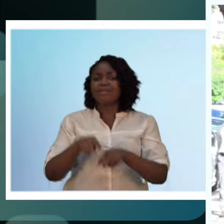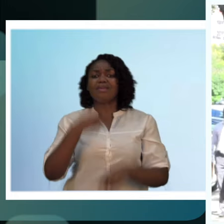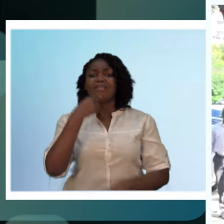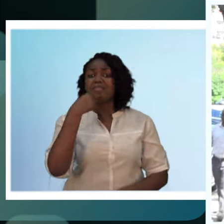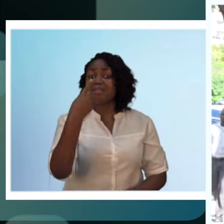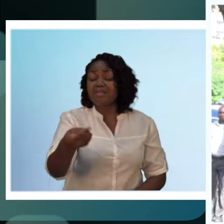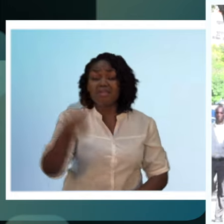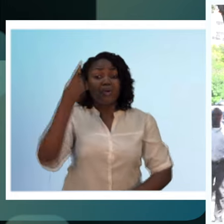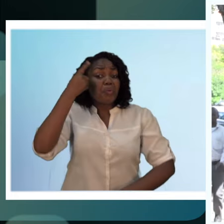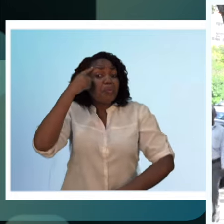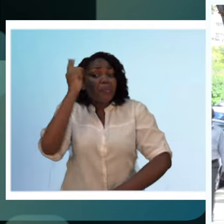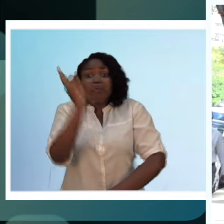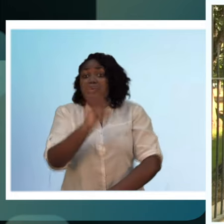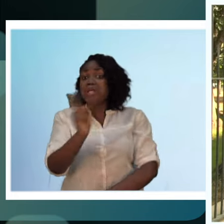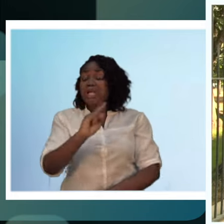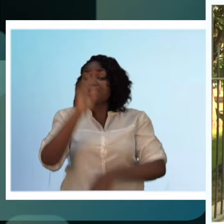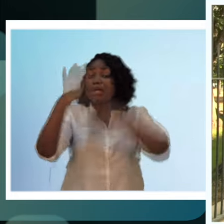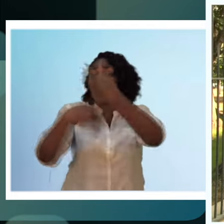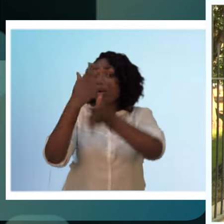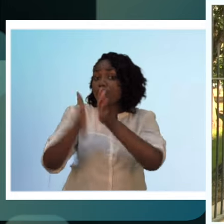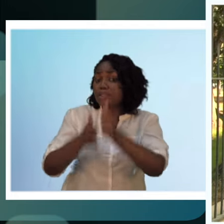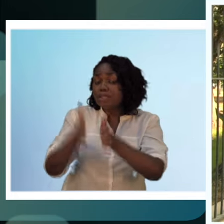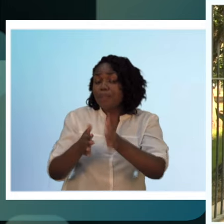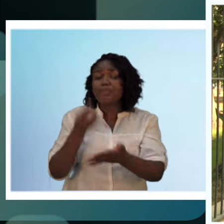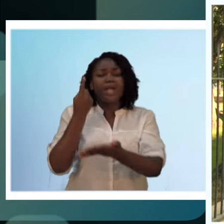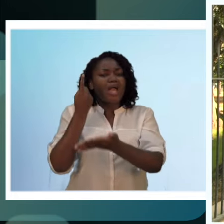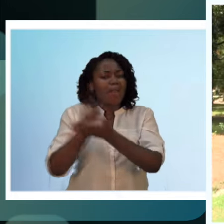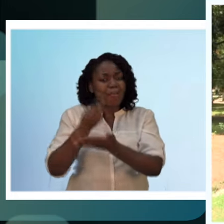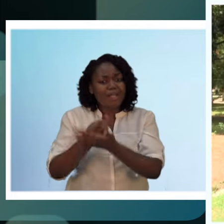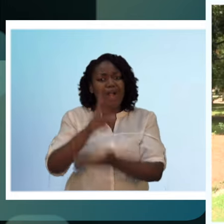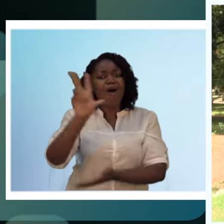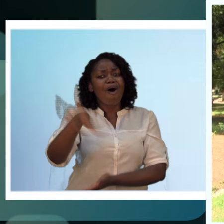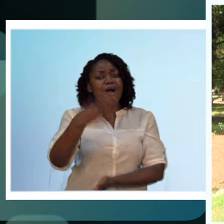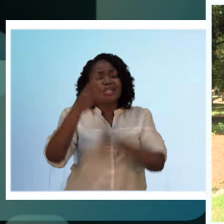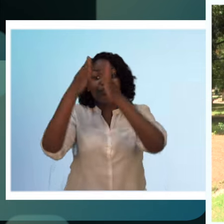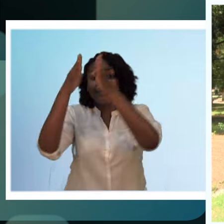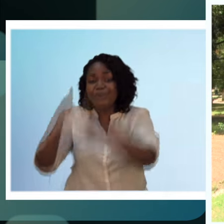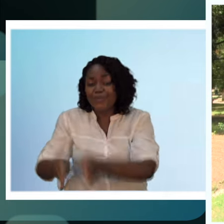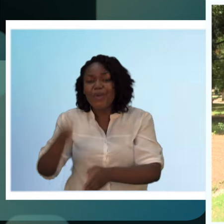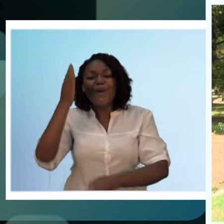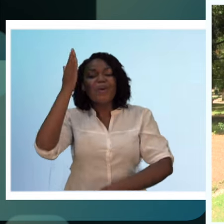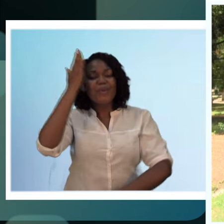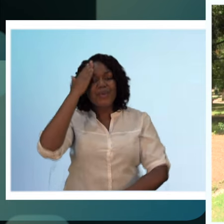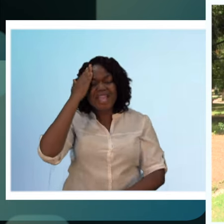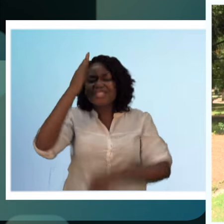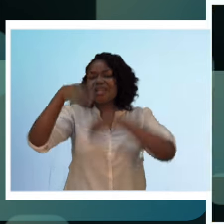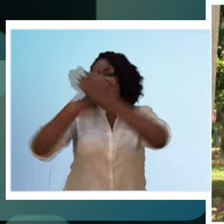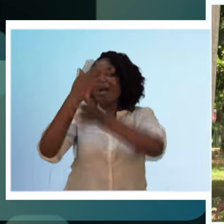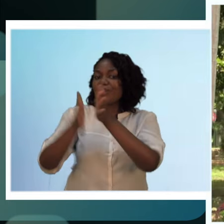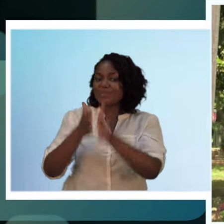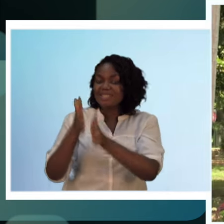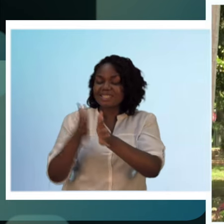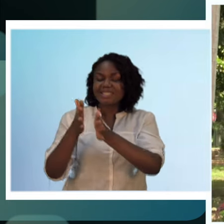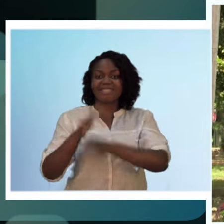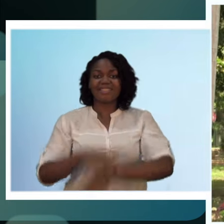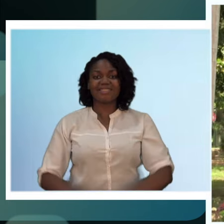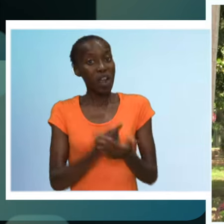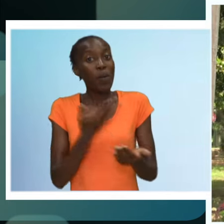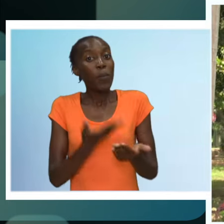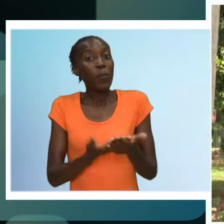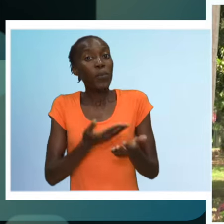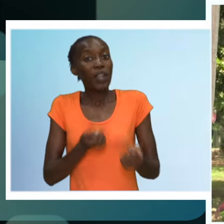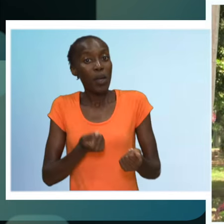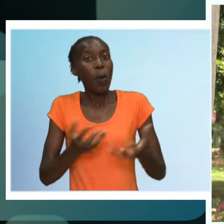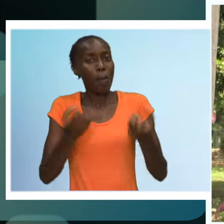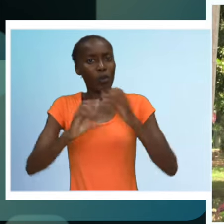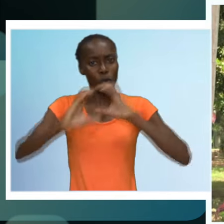Vários cidadãos também dizem não conhecer a língua de sinais moçambicana, porém reconhecem a sua importância. É importante porque